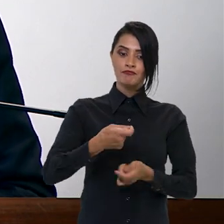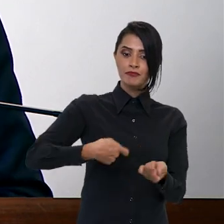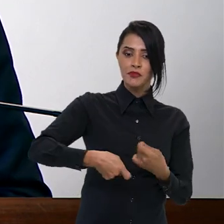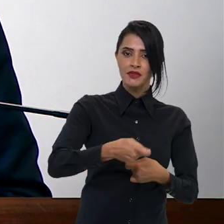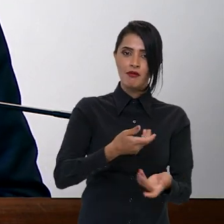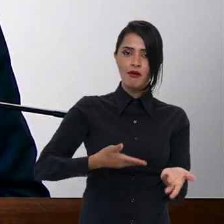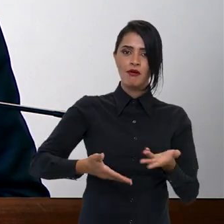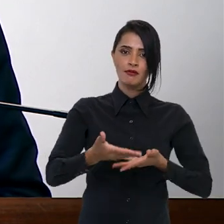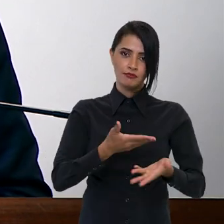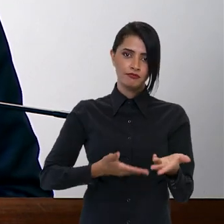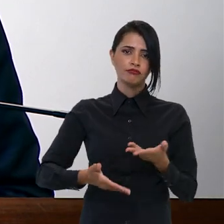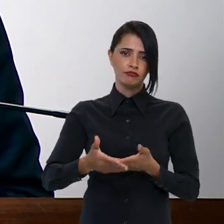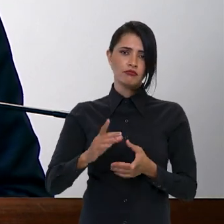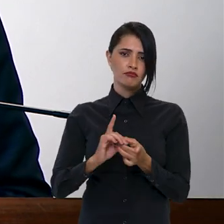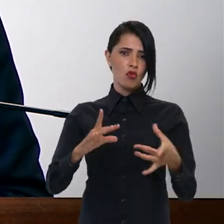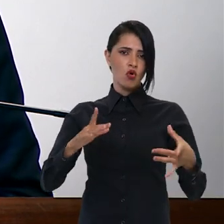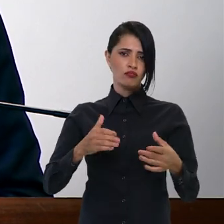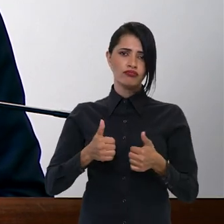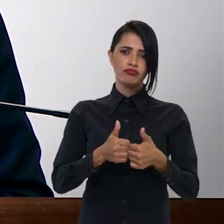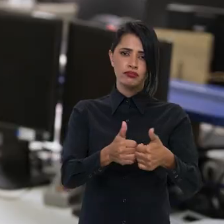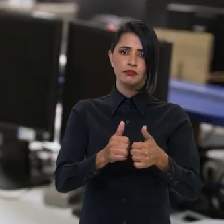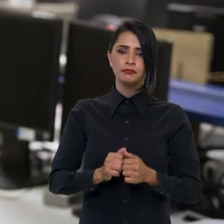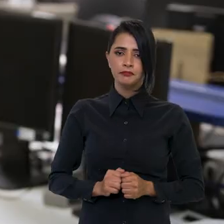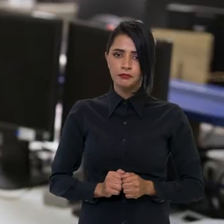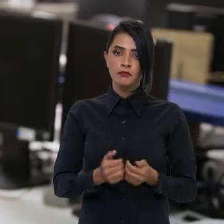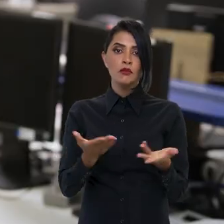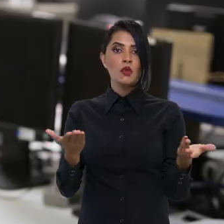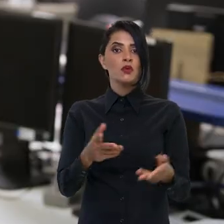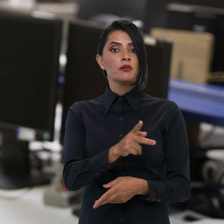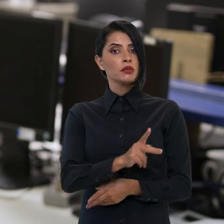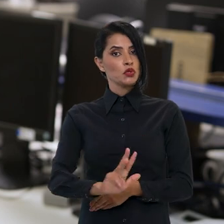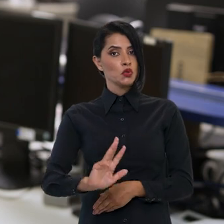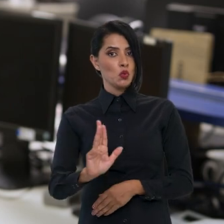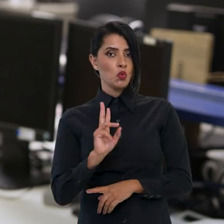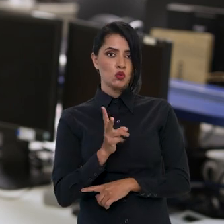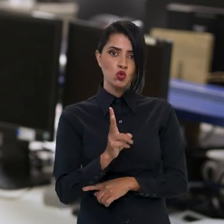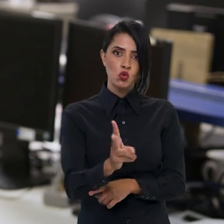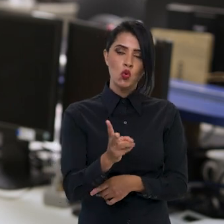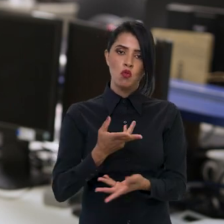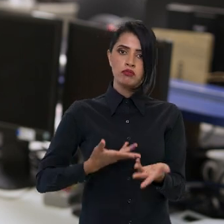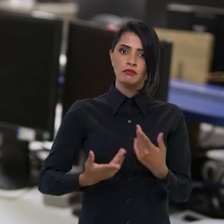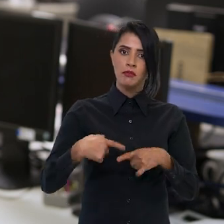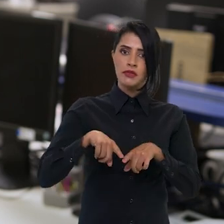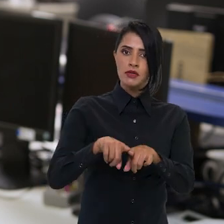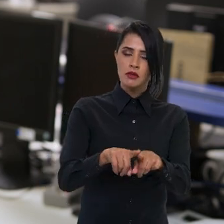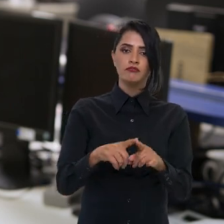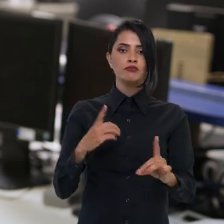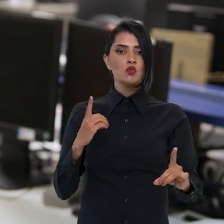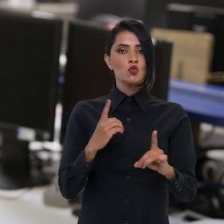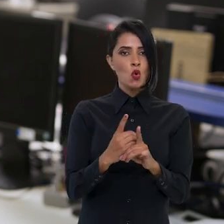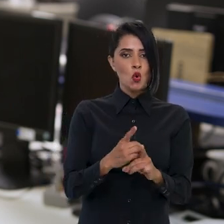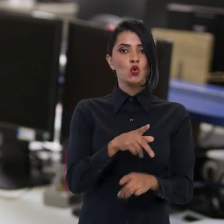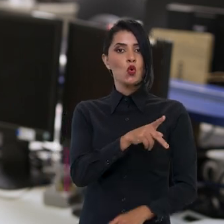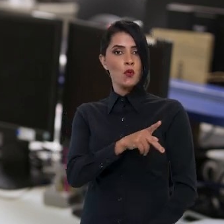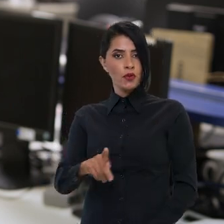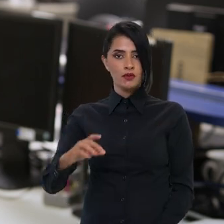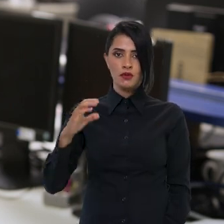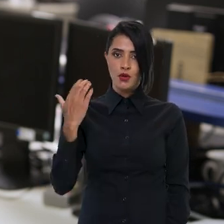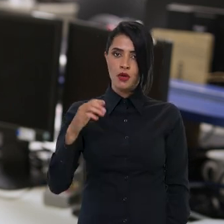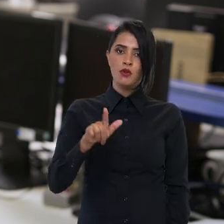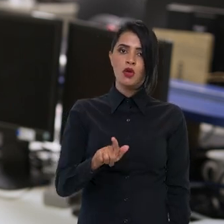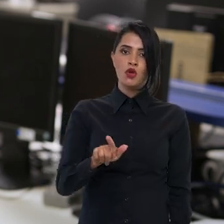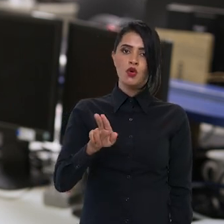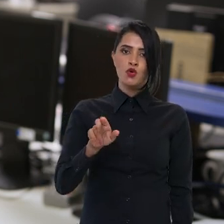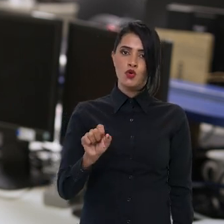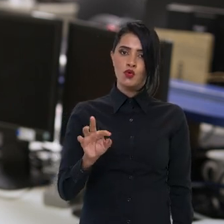de comercialização mais democrática. E hoje o presidente Lula deu sequência às parcerias e se reuniu com o chefe de